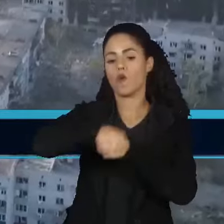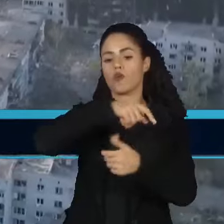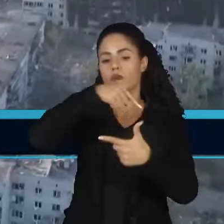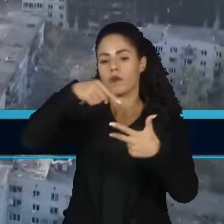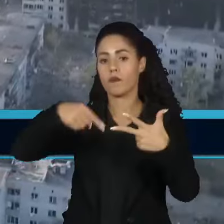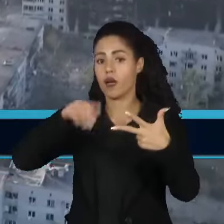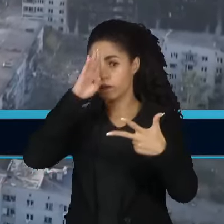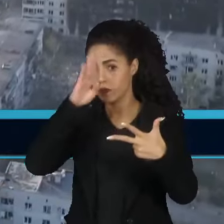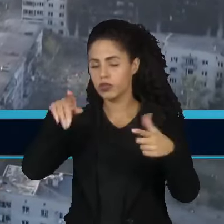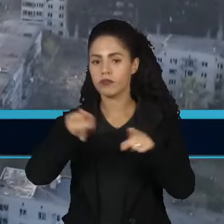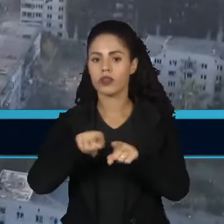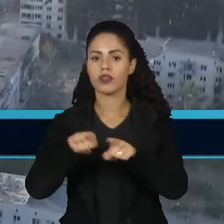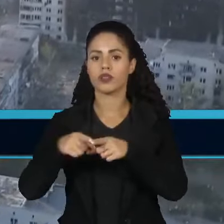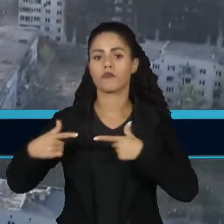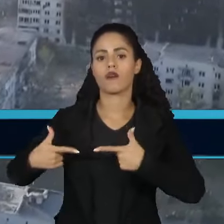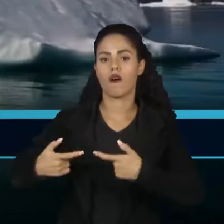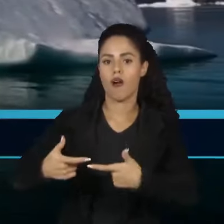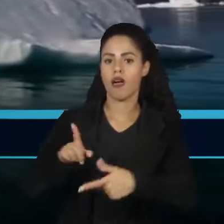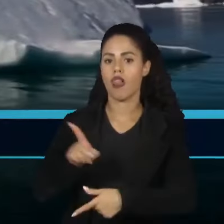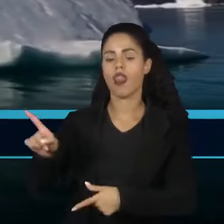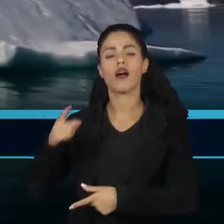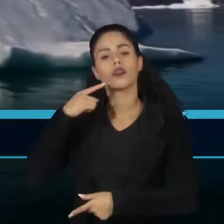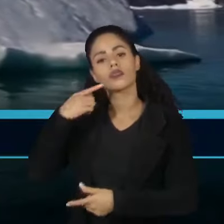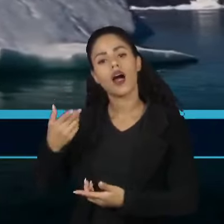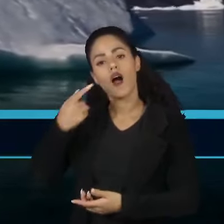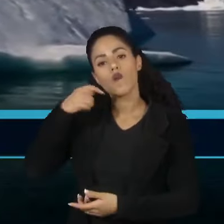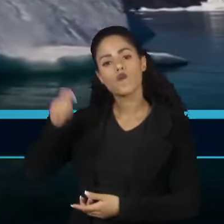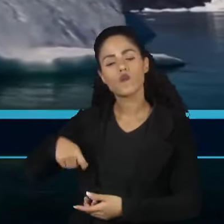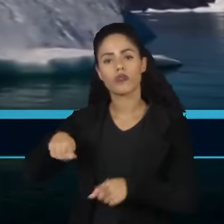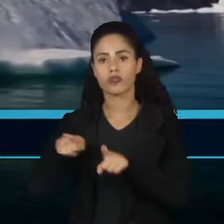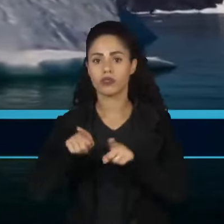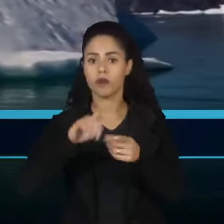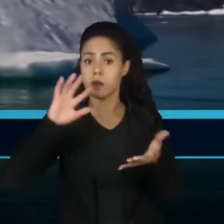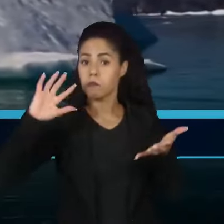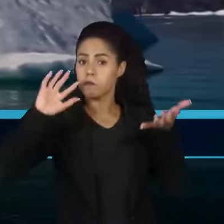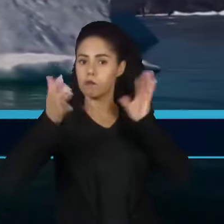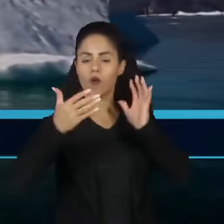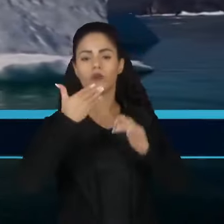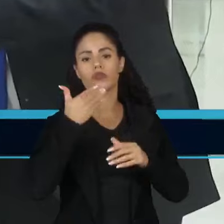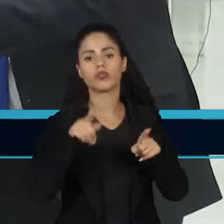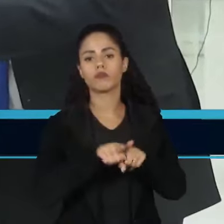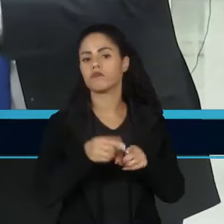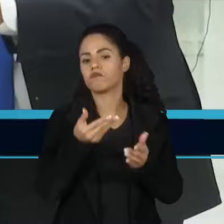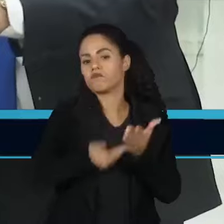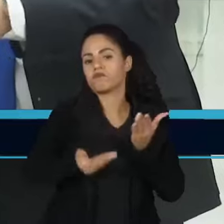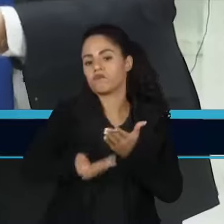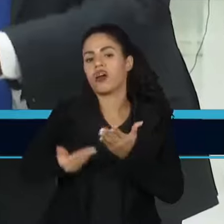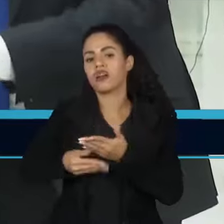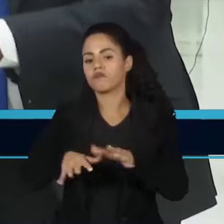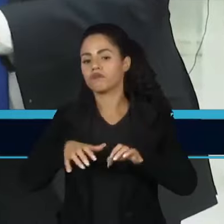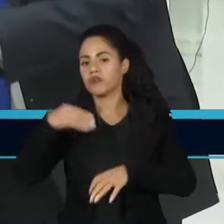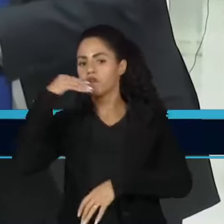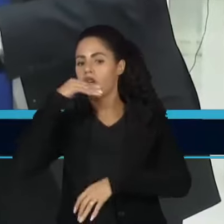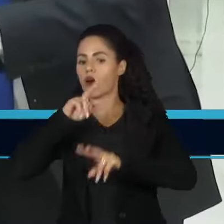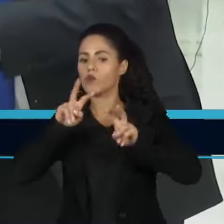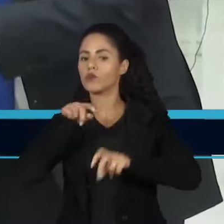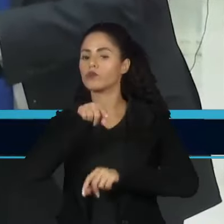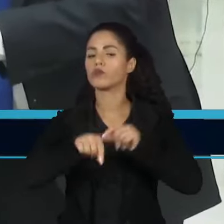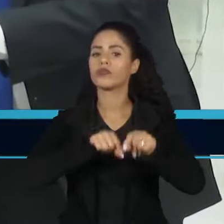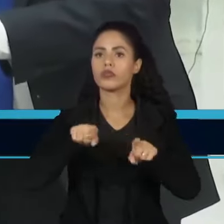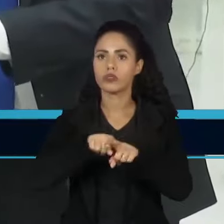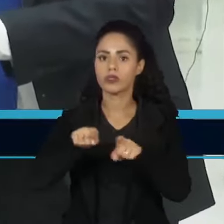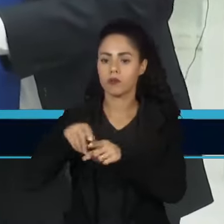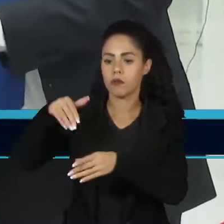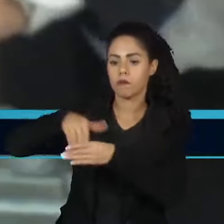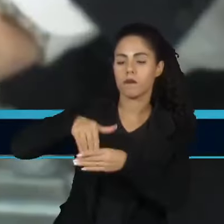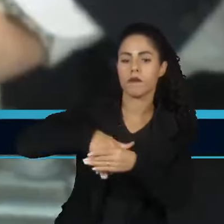destaque com a guerra da Ucrânia. Já a mudança climática parece ter perdido espaço. Projeções indicam que as bancadas dos